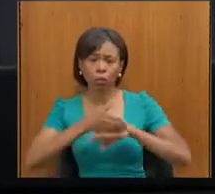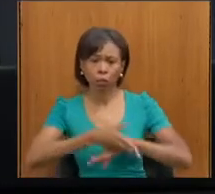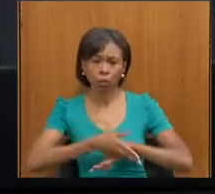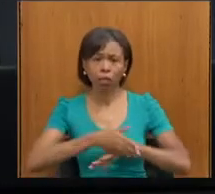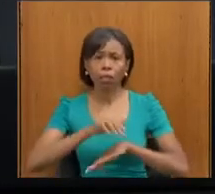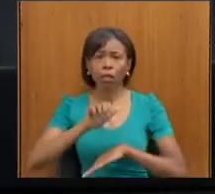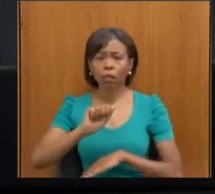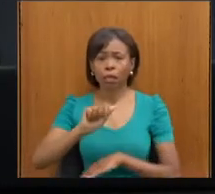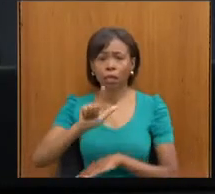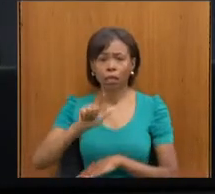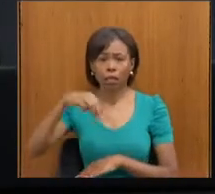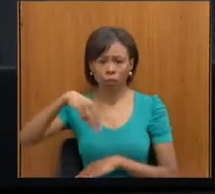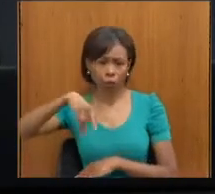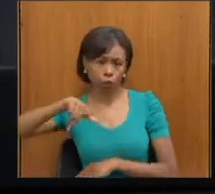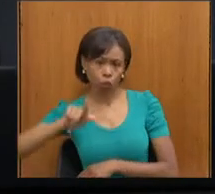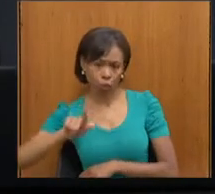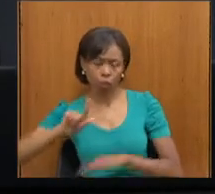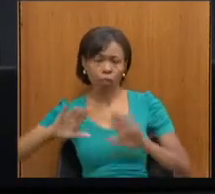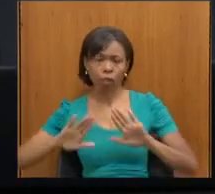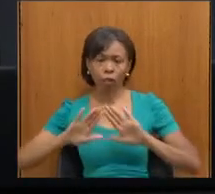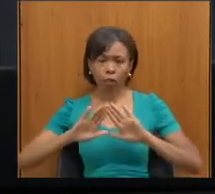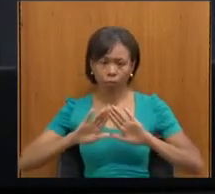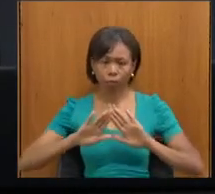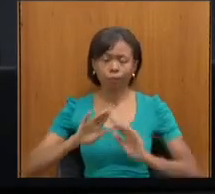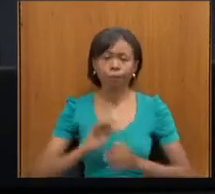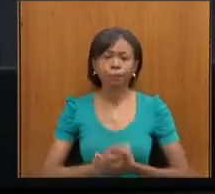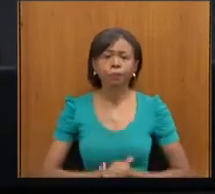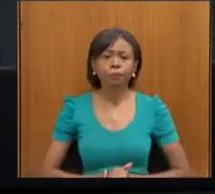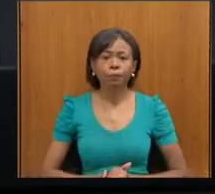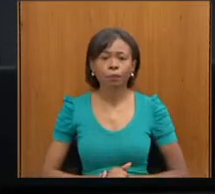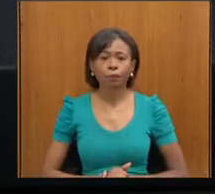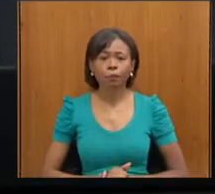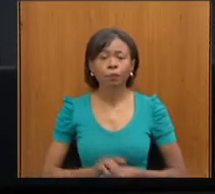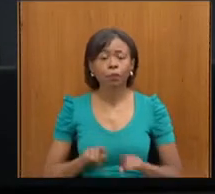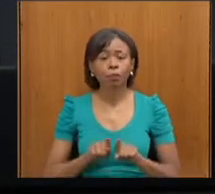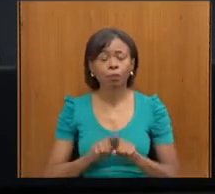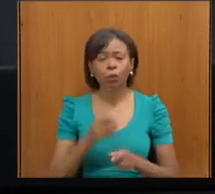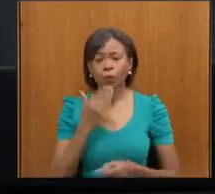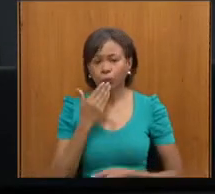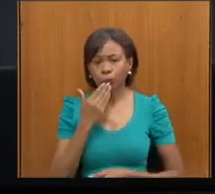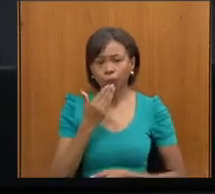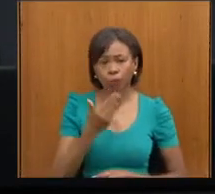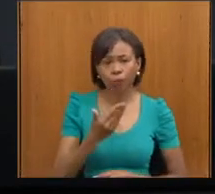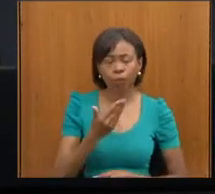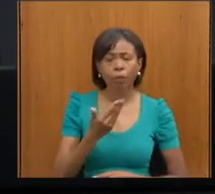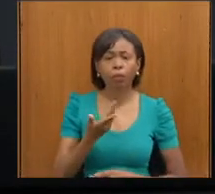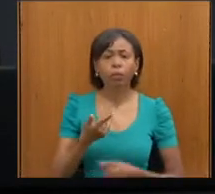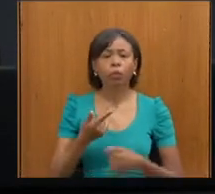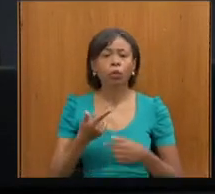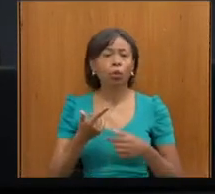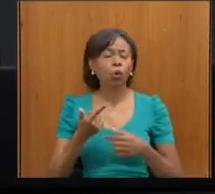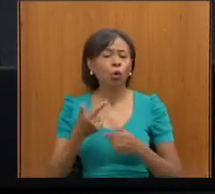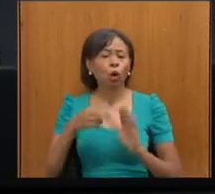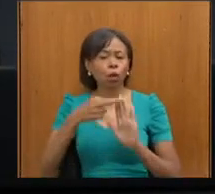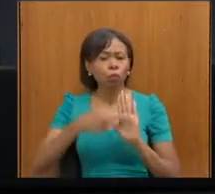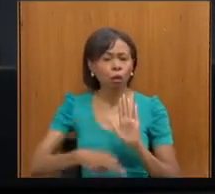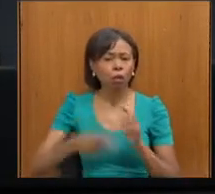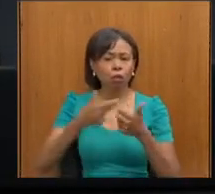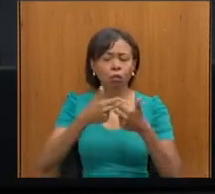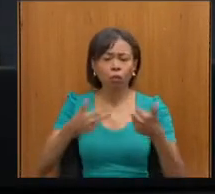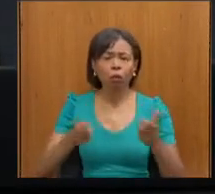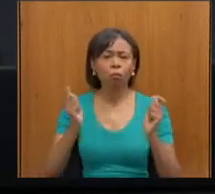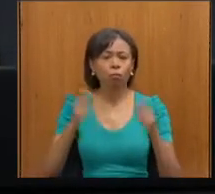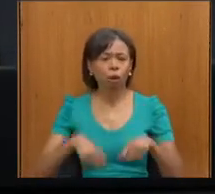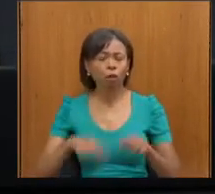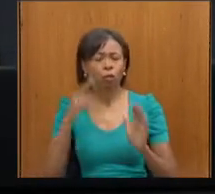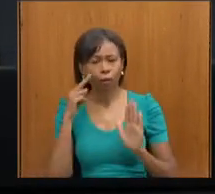LMG, da Assembleia Legislativa de Minas Gerais. E os requerimentos dela, oriundo, seus desdobramentos, poderão ser consultados na aba